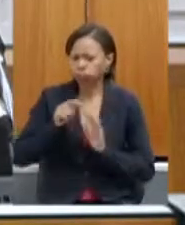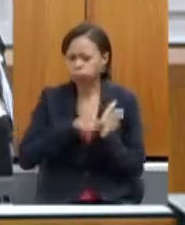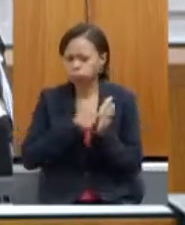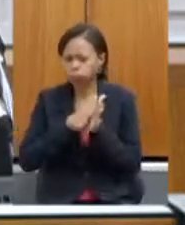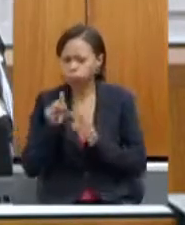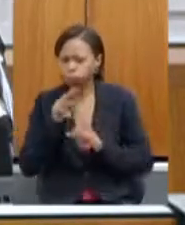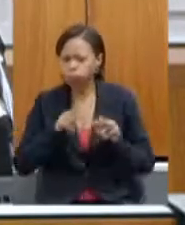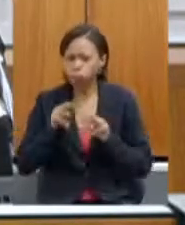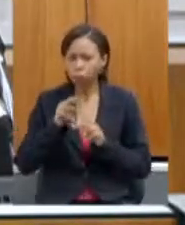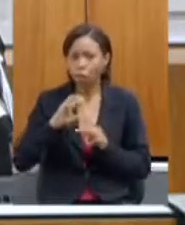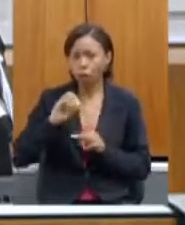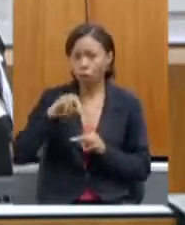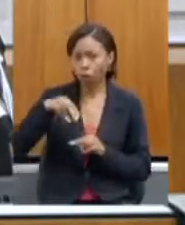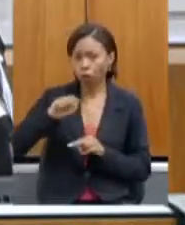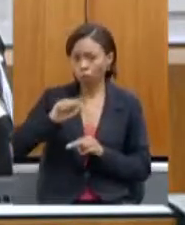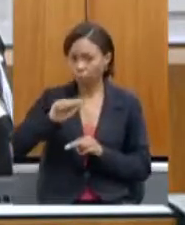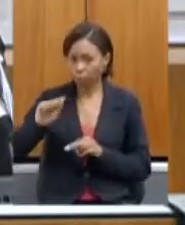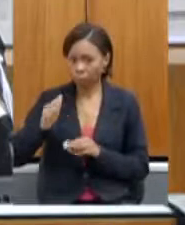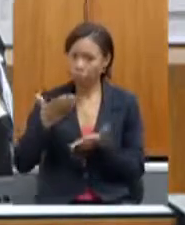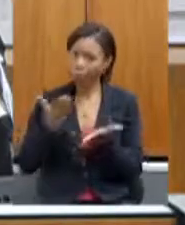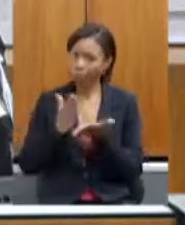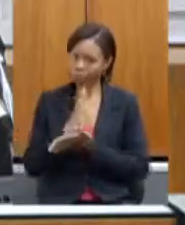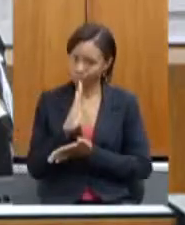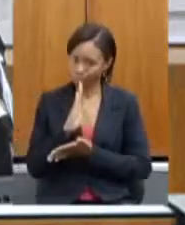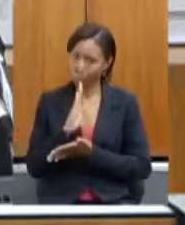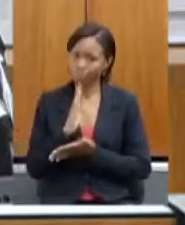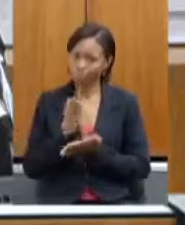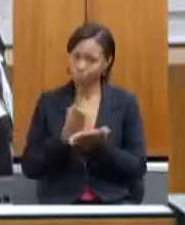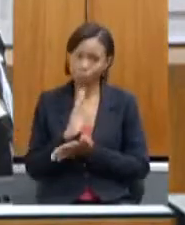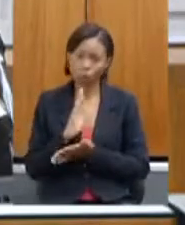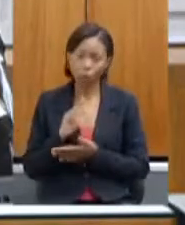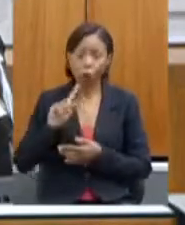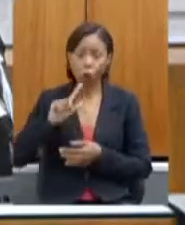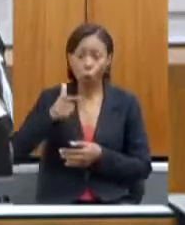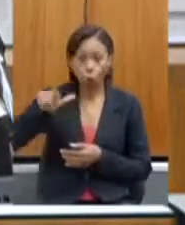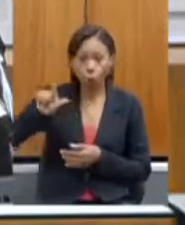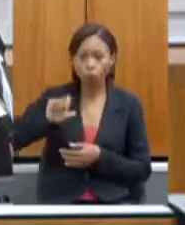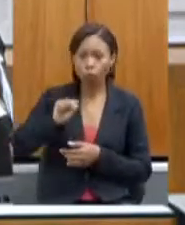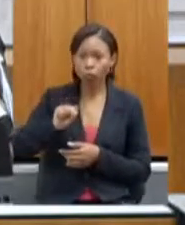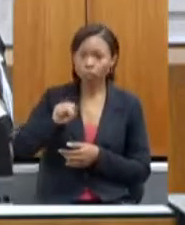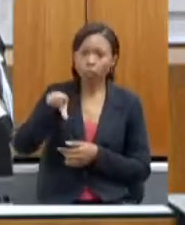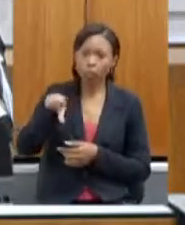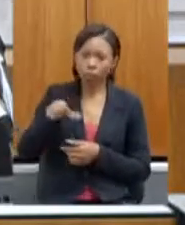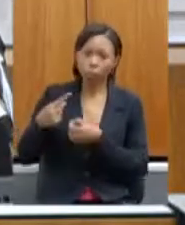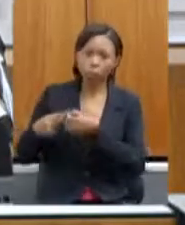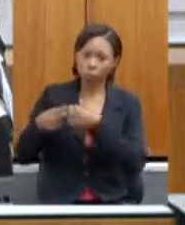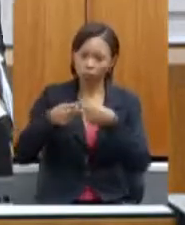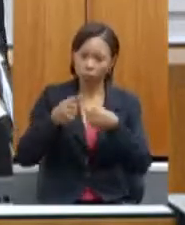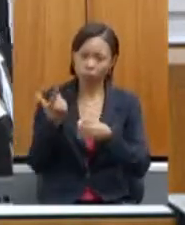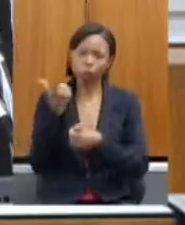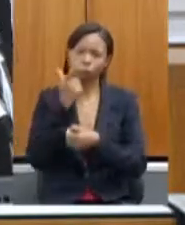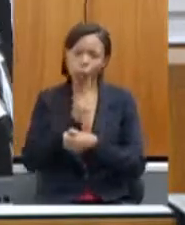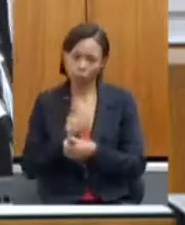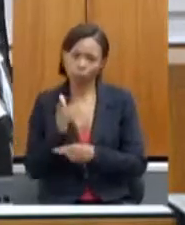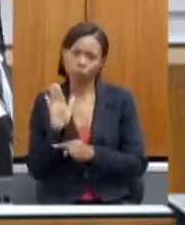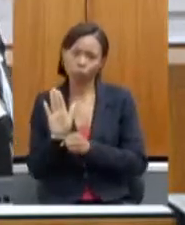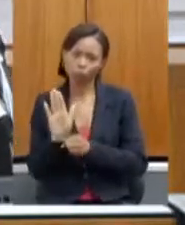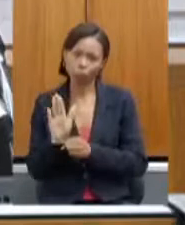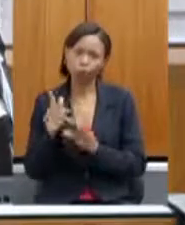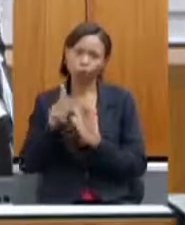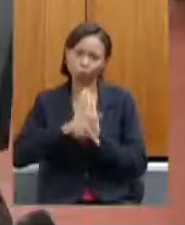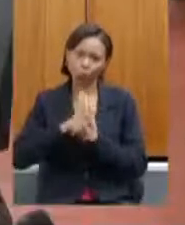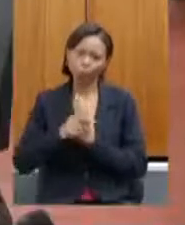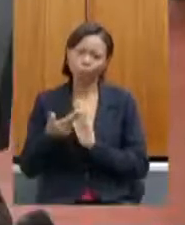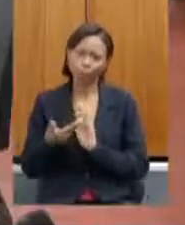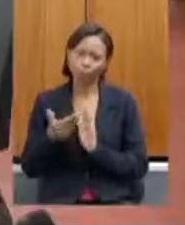Conselha para aprovação. Então, são outros 89 municípios que serão contemplados pelo programa. Muito obrigada, deputado.